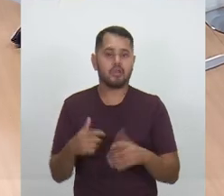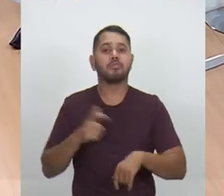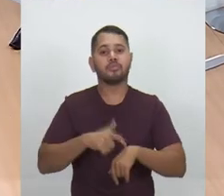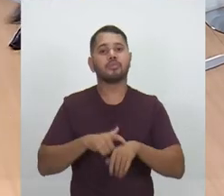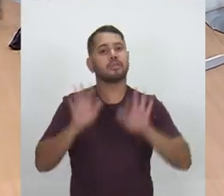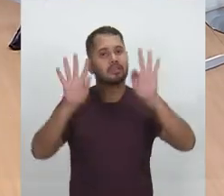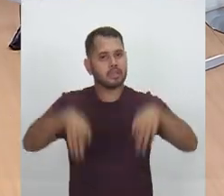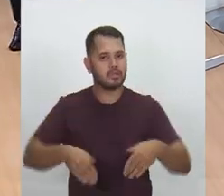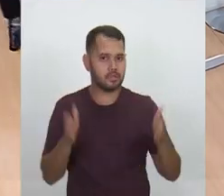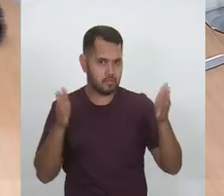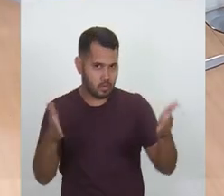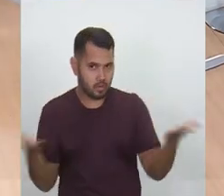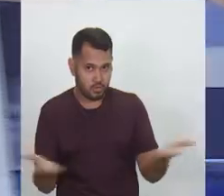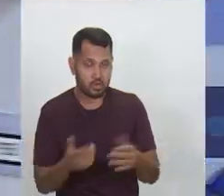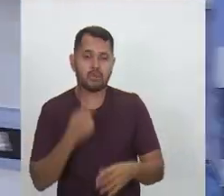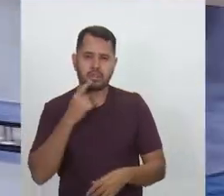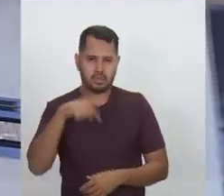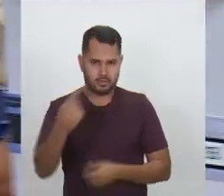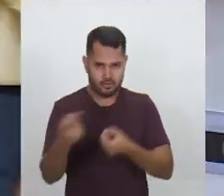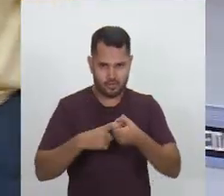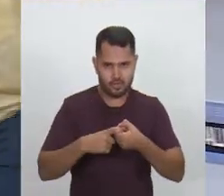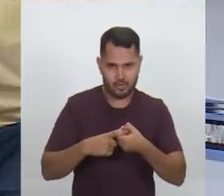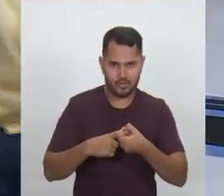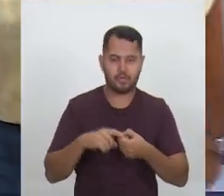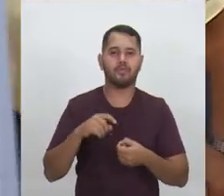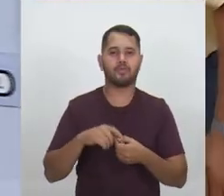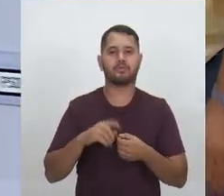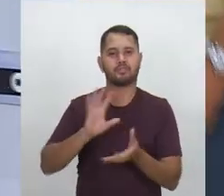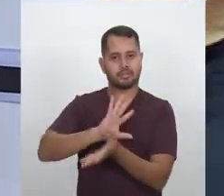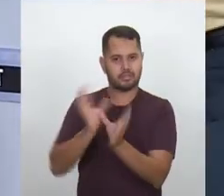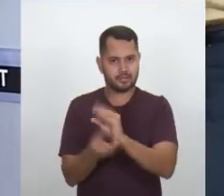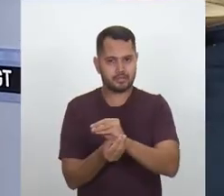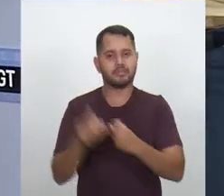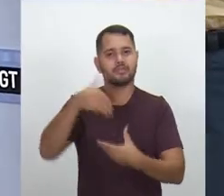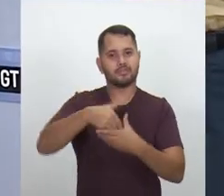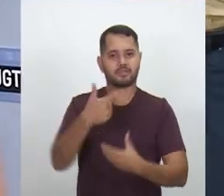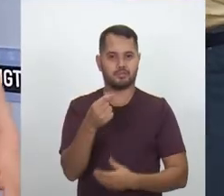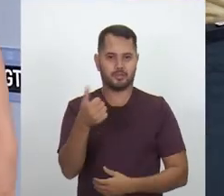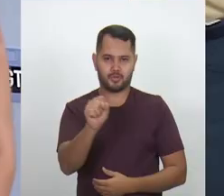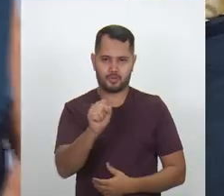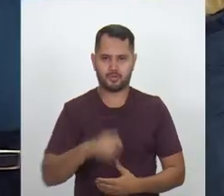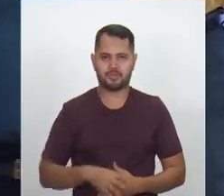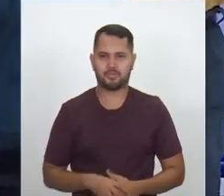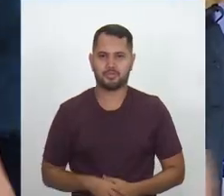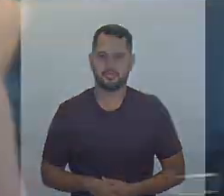termina mais um bloco. A gente volta daqui a pouquinho. TV em Tempo, eleições 2018.